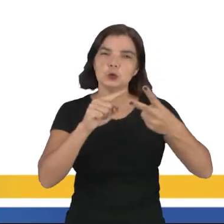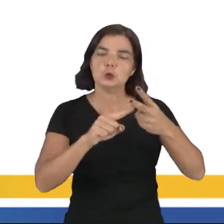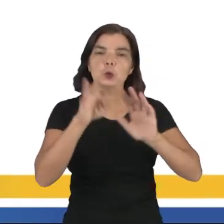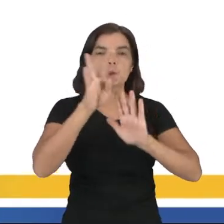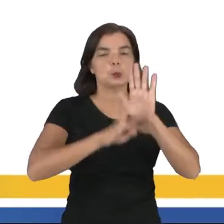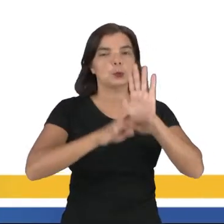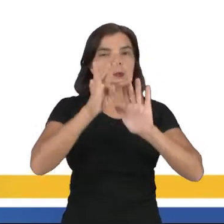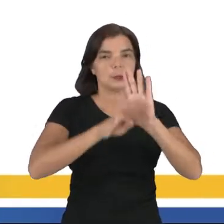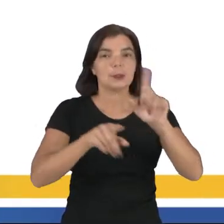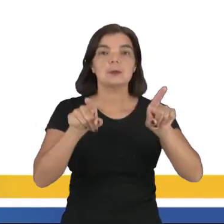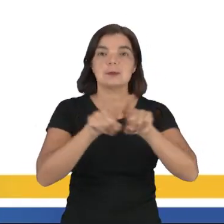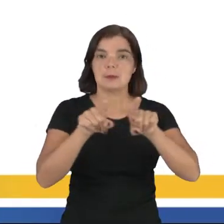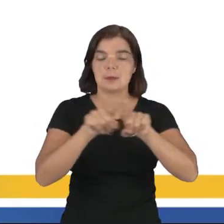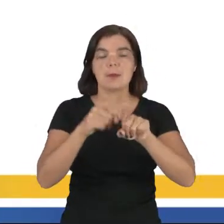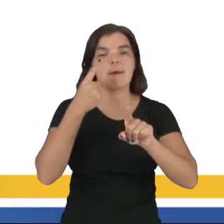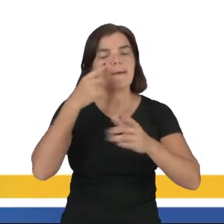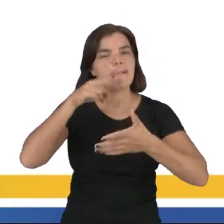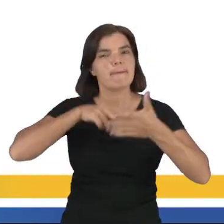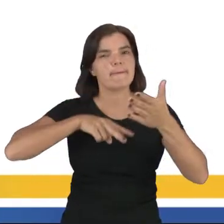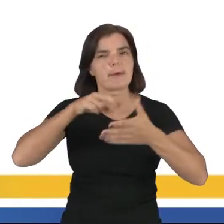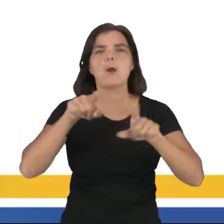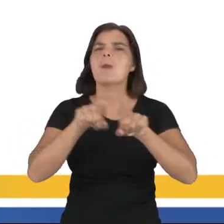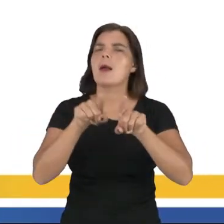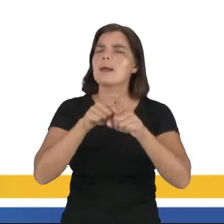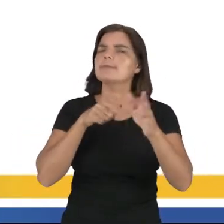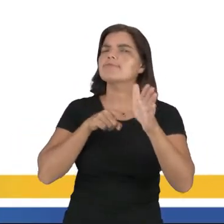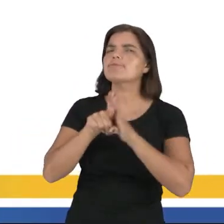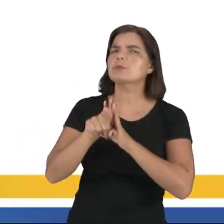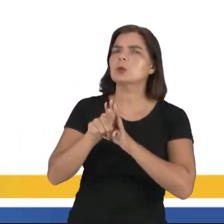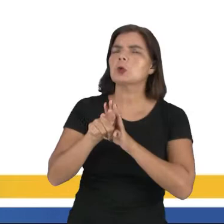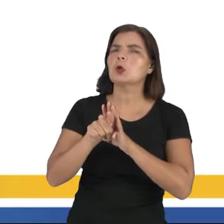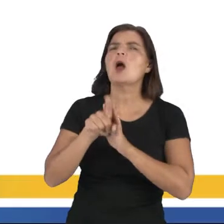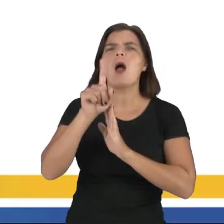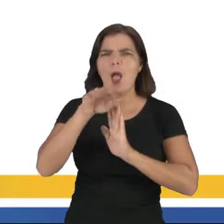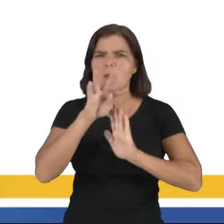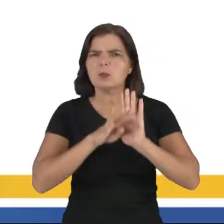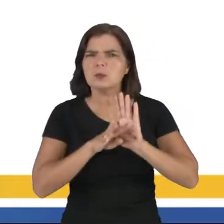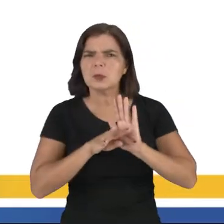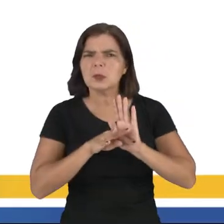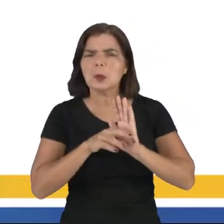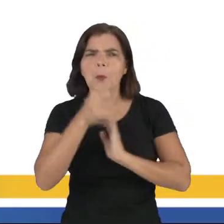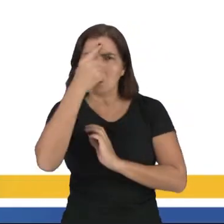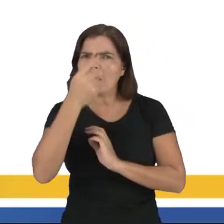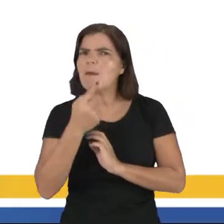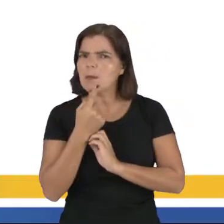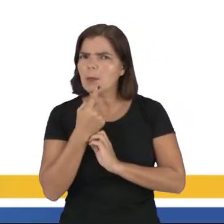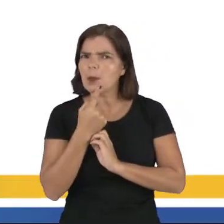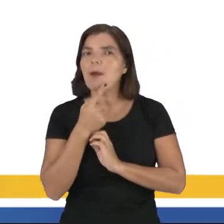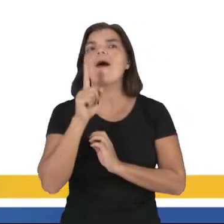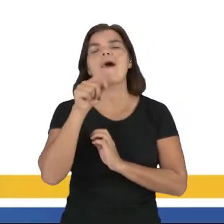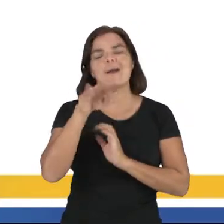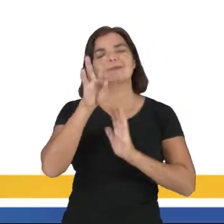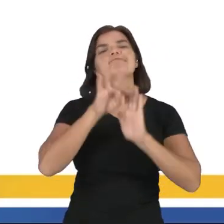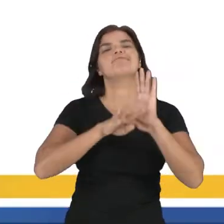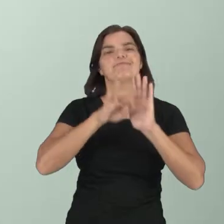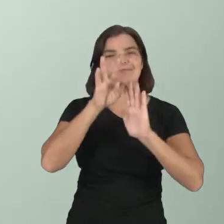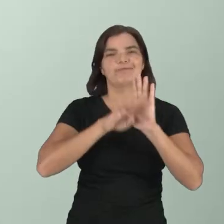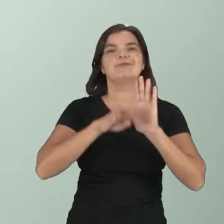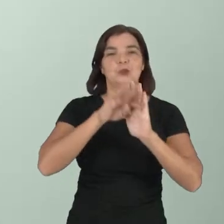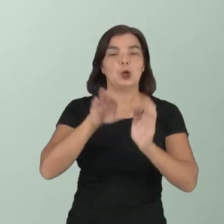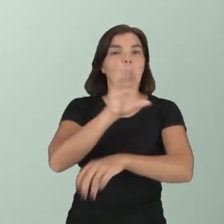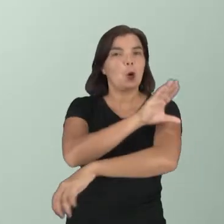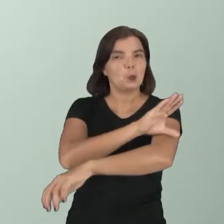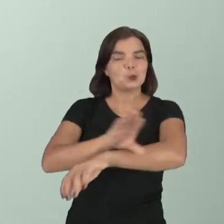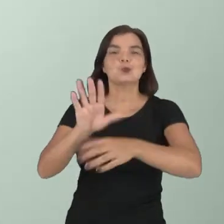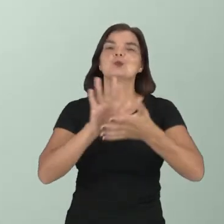dois textos que nós acabamos de ler. Daí você se pergunta, é um texto? Não é uma imagem? É um texto. É um